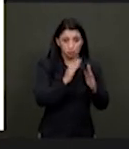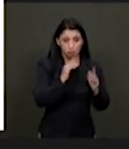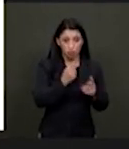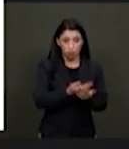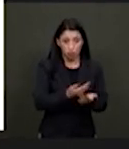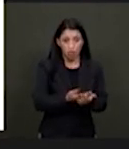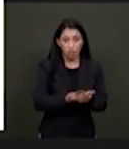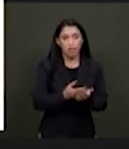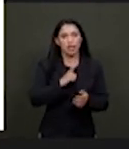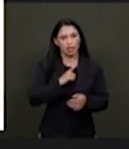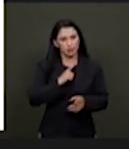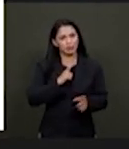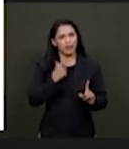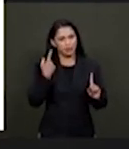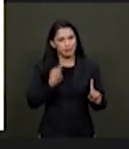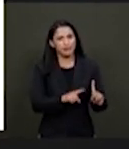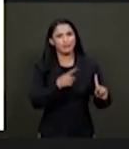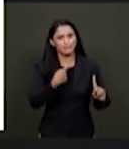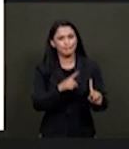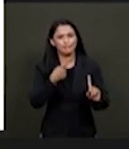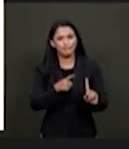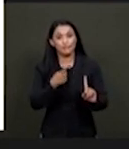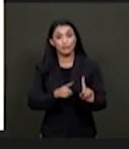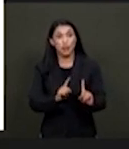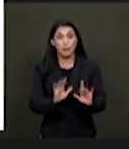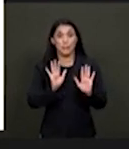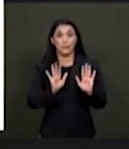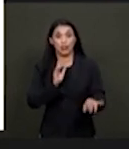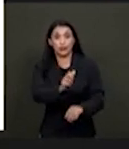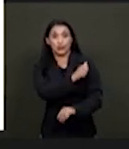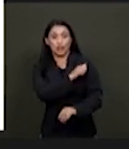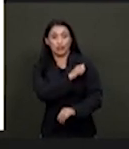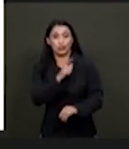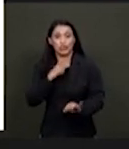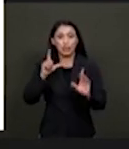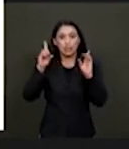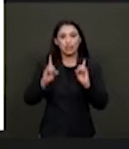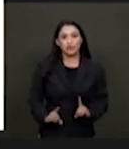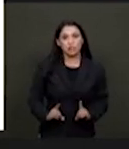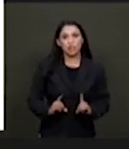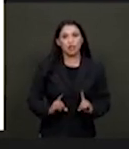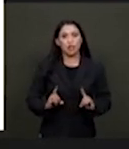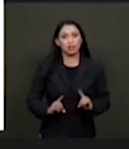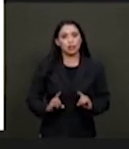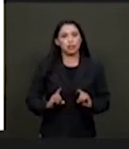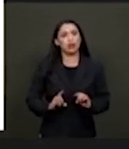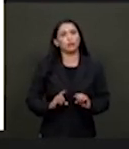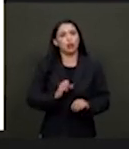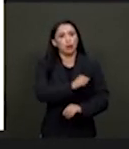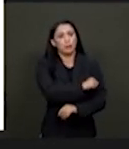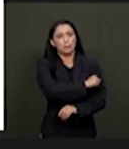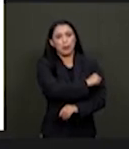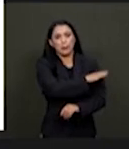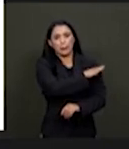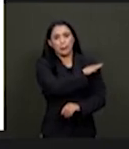apesar de todos os desafios que nós reconhecemos, os alunos com deficiência estão chegando aos níveis mais altos de escolaridade. Por